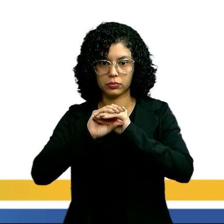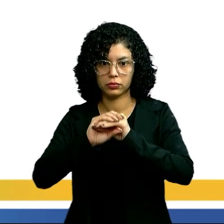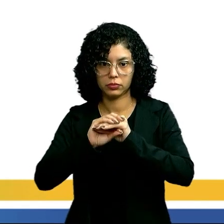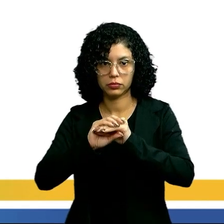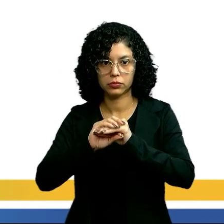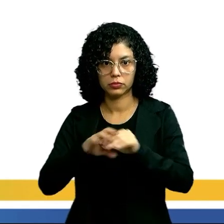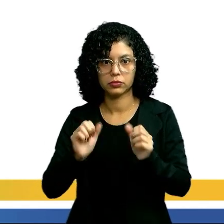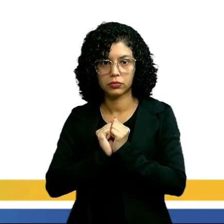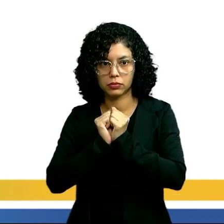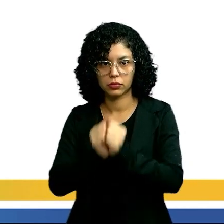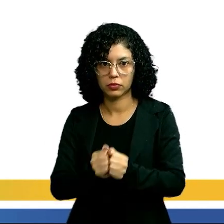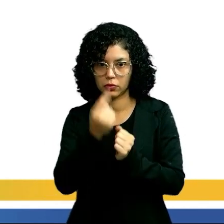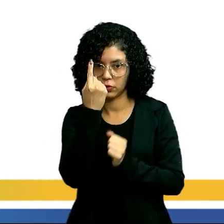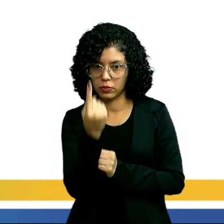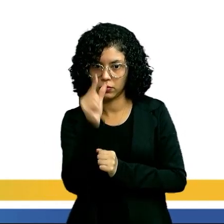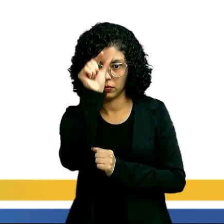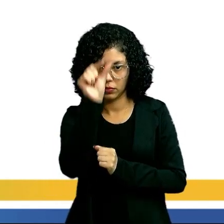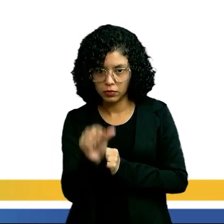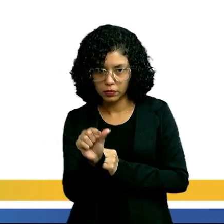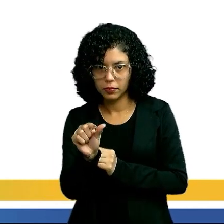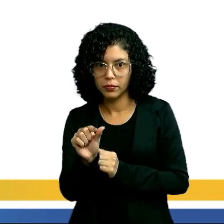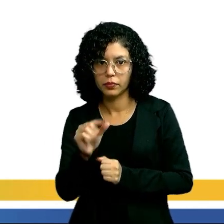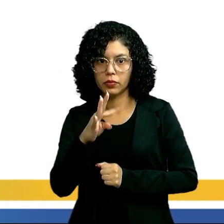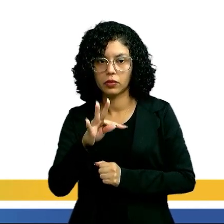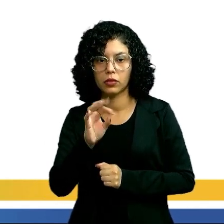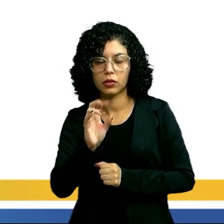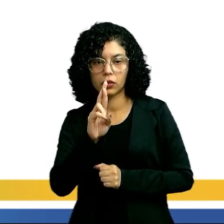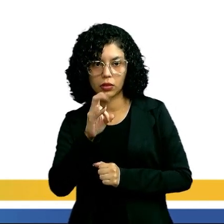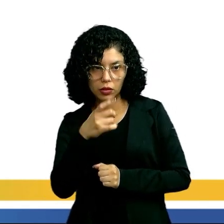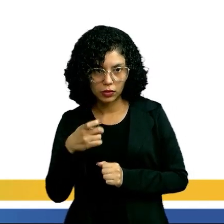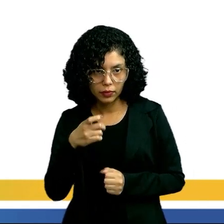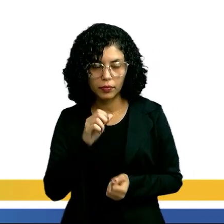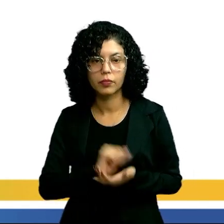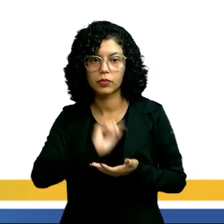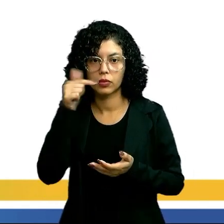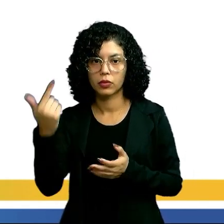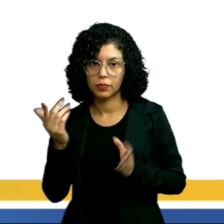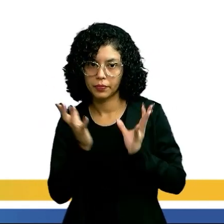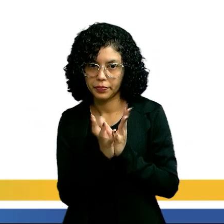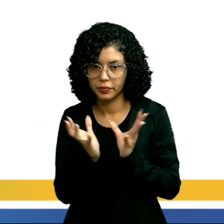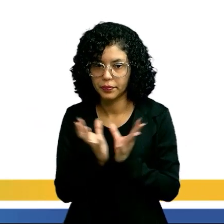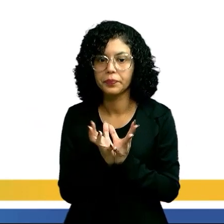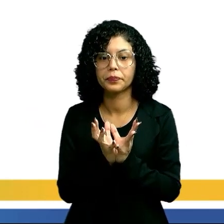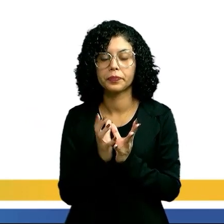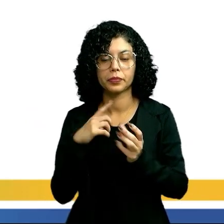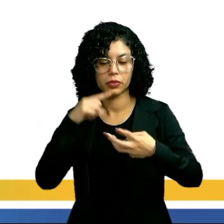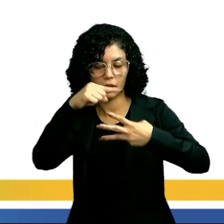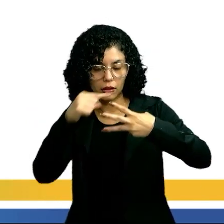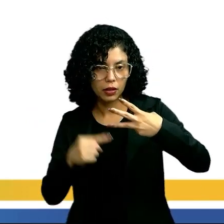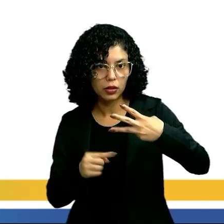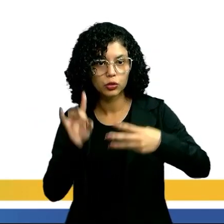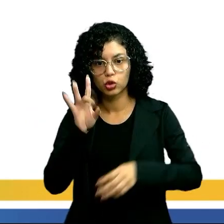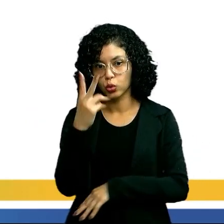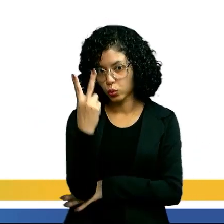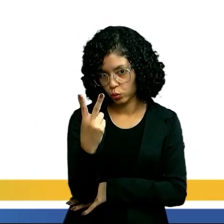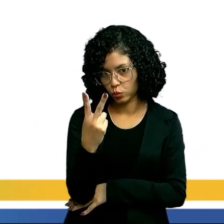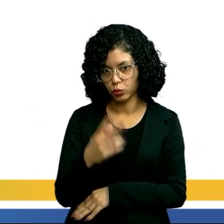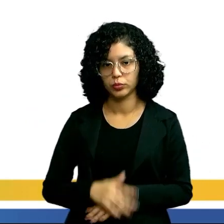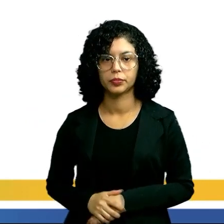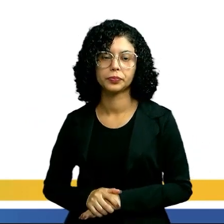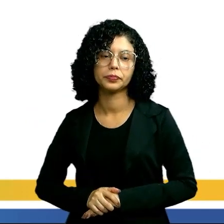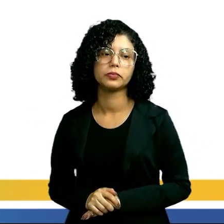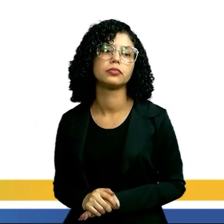tórax, se tornando um tagma, tá? Então, diferente do outro grupo, que tem três, esse aqui só tem dois,